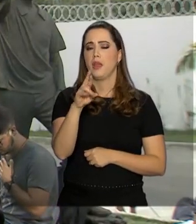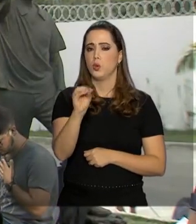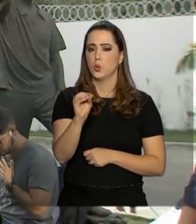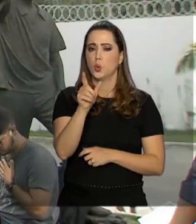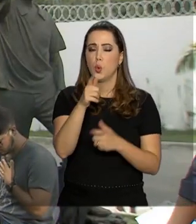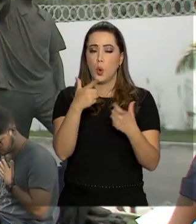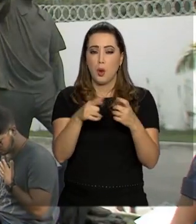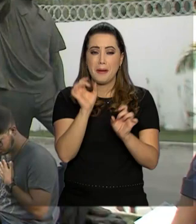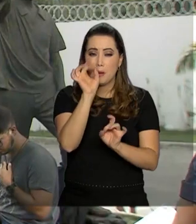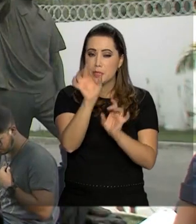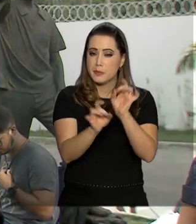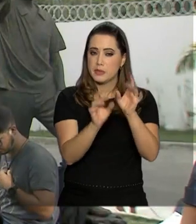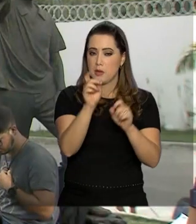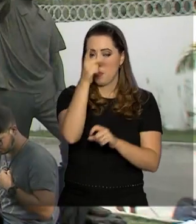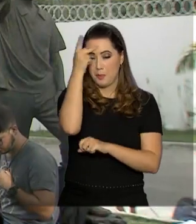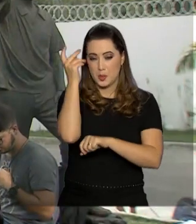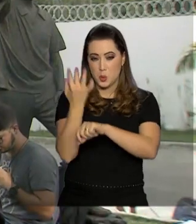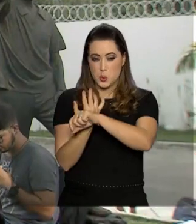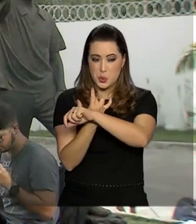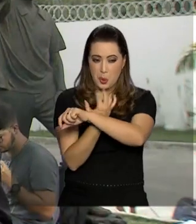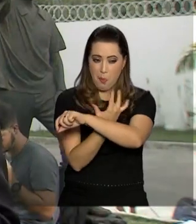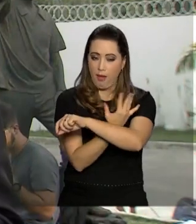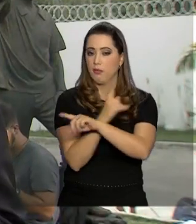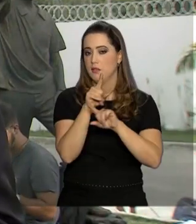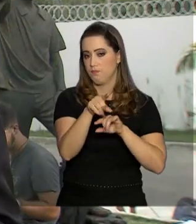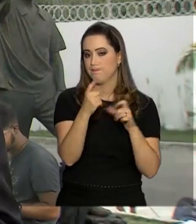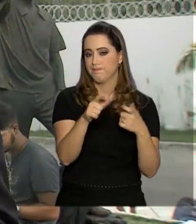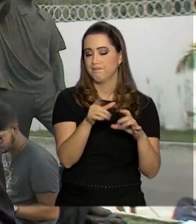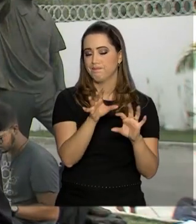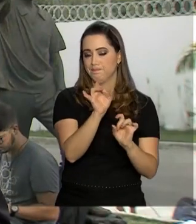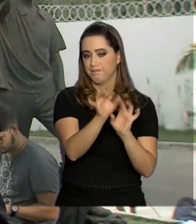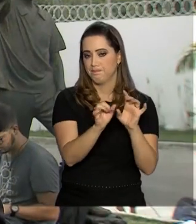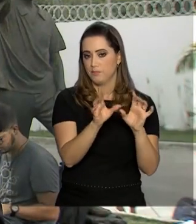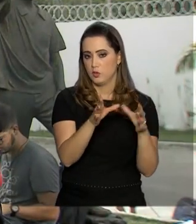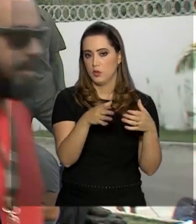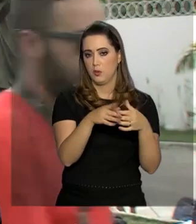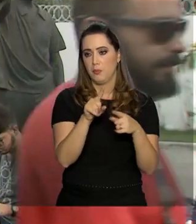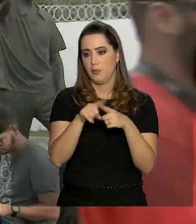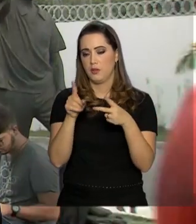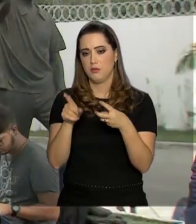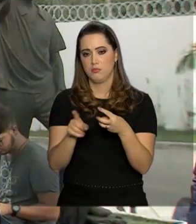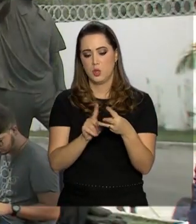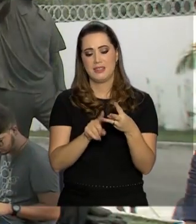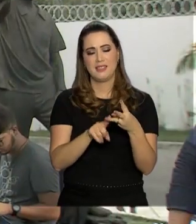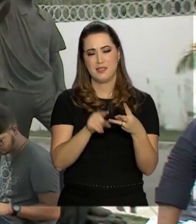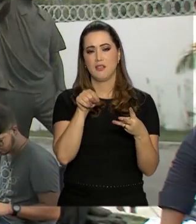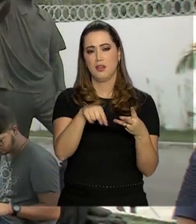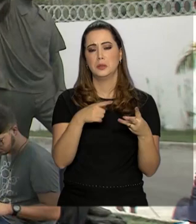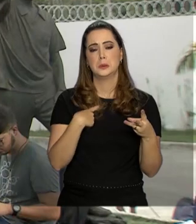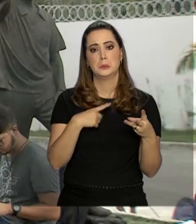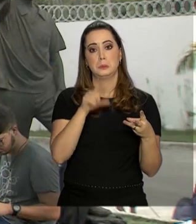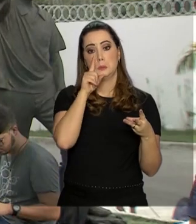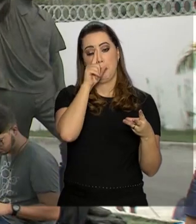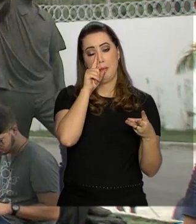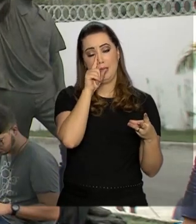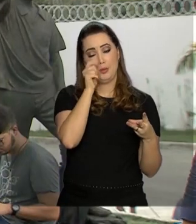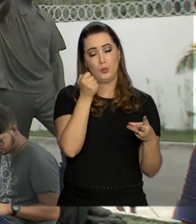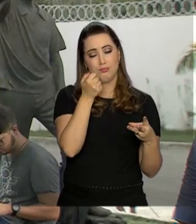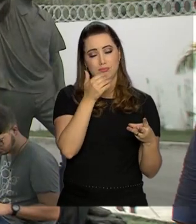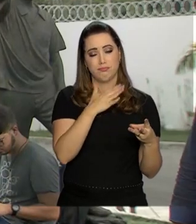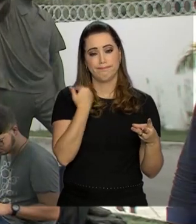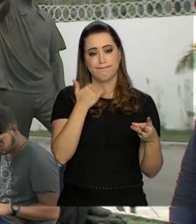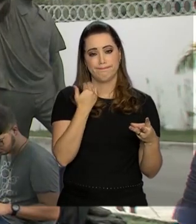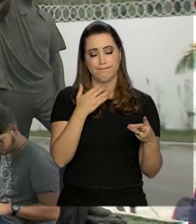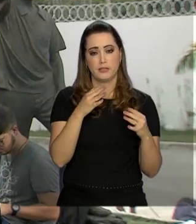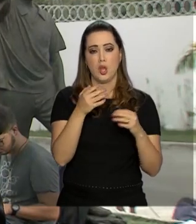para tratamento de queimados Já esse jogador que foi encaminhado para o Pedro II Esse sim está com um estado que é considerado grave,